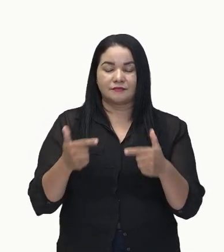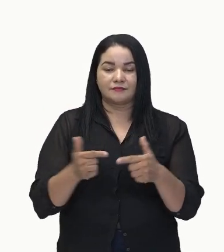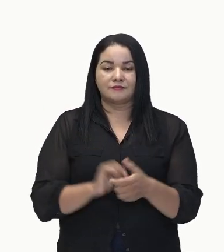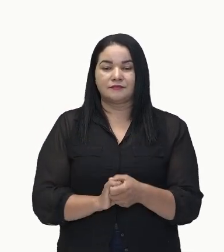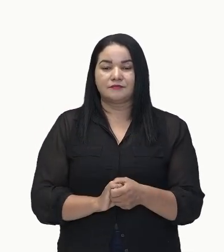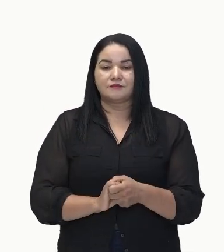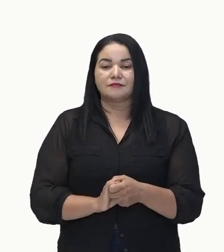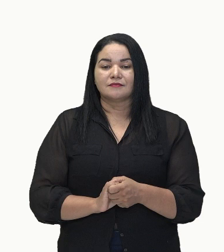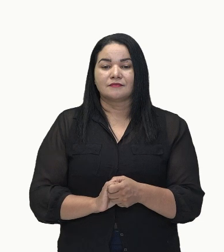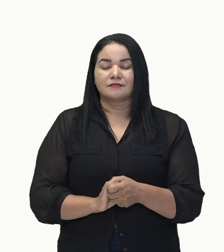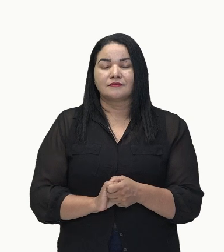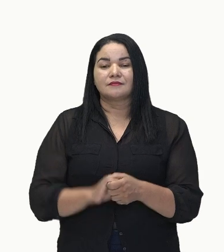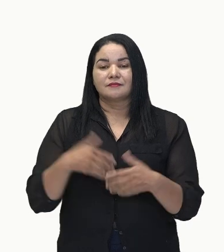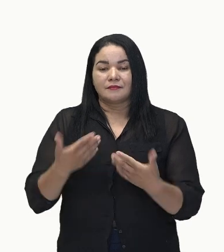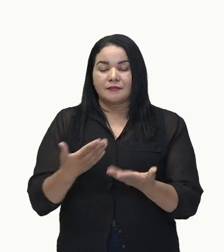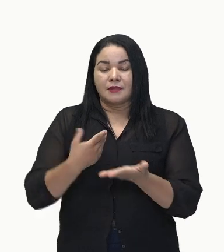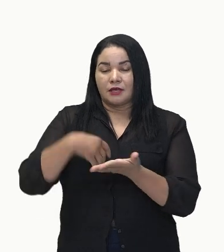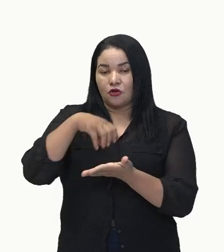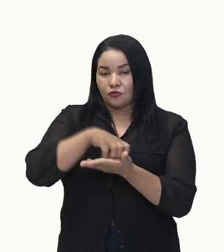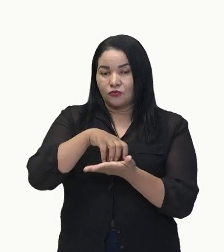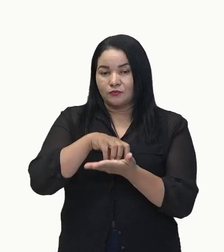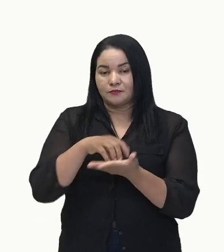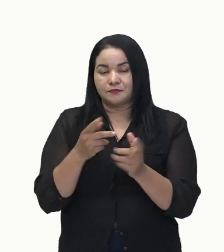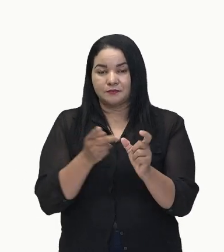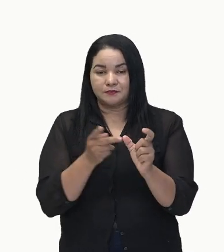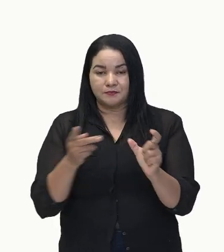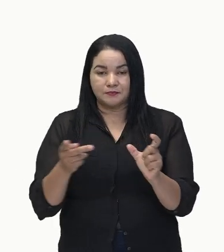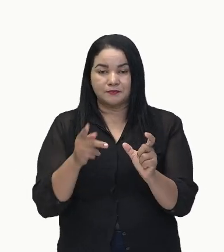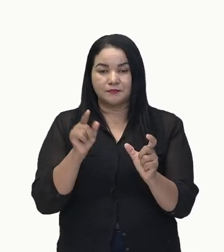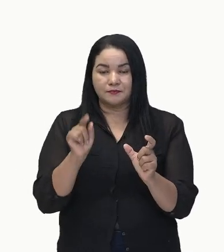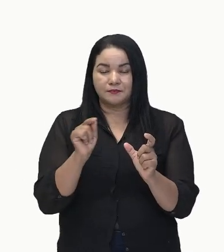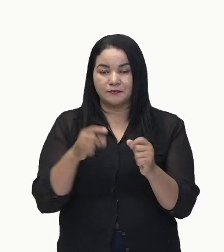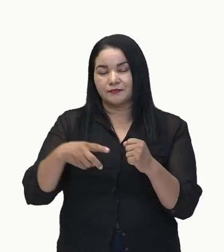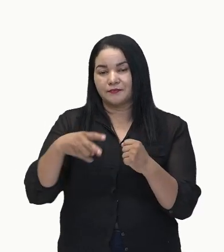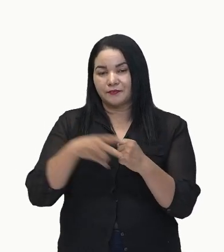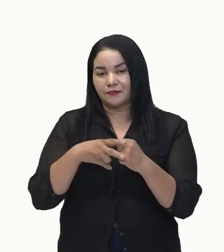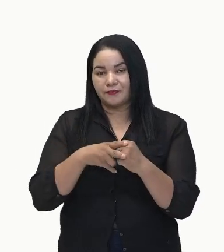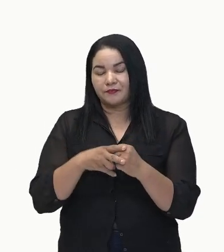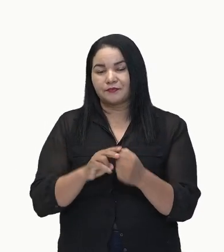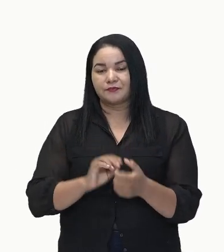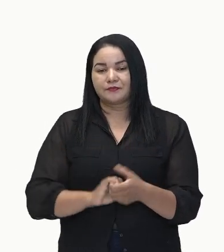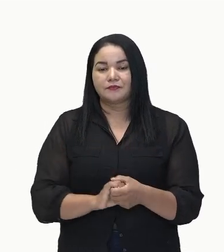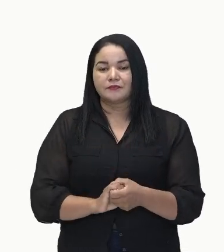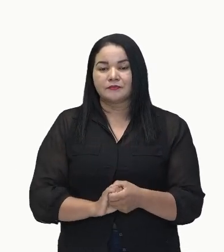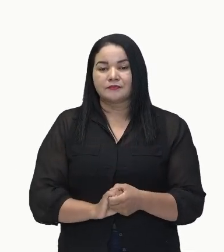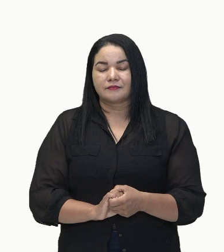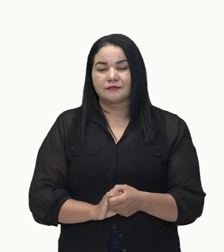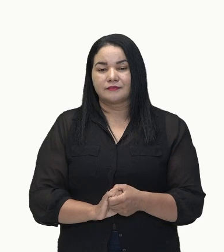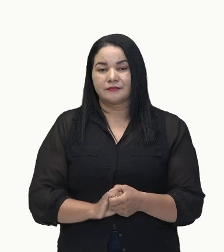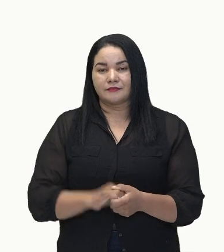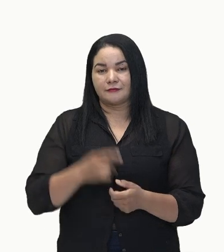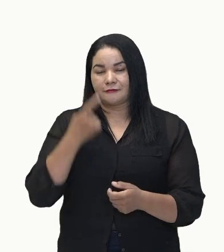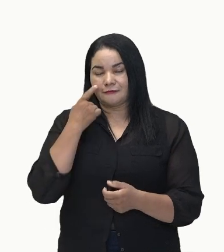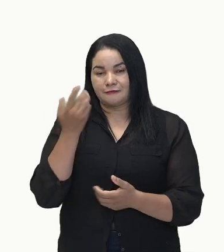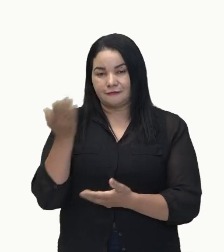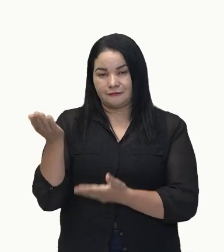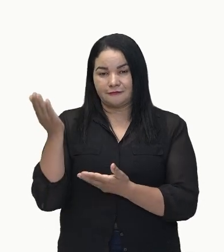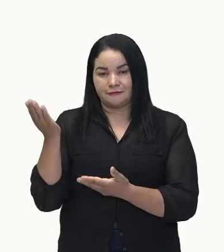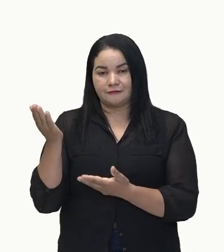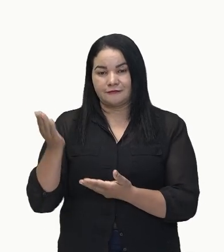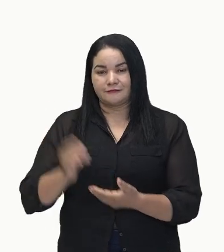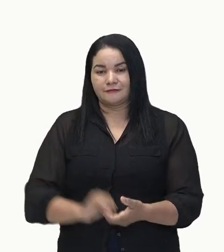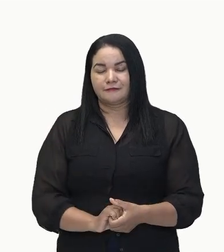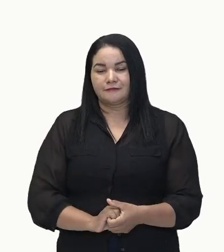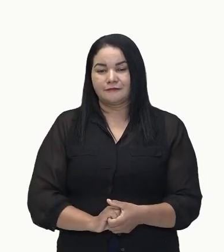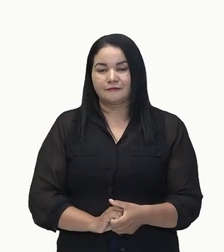significativo. Então, temos aqui um predicado verbal. Temos aqui um predicado